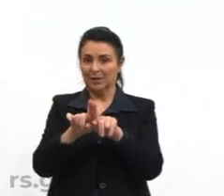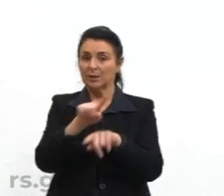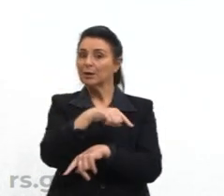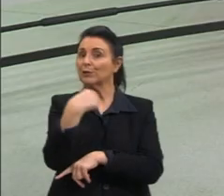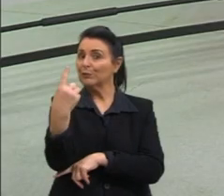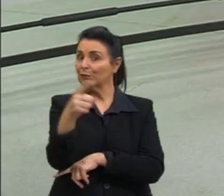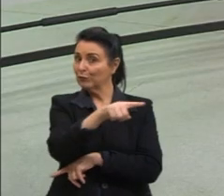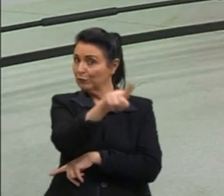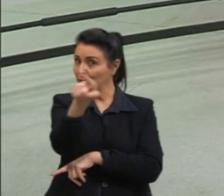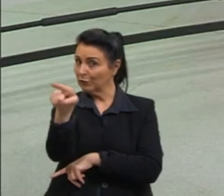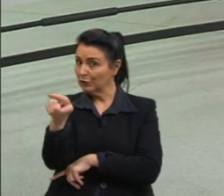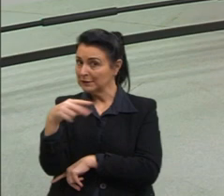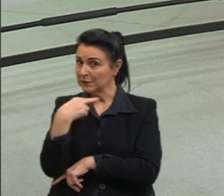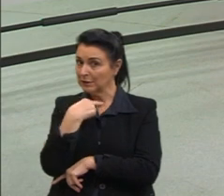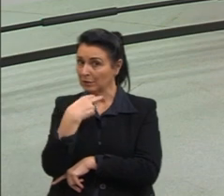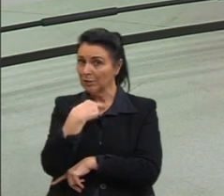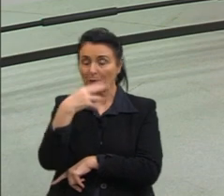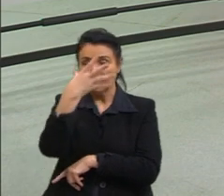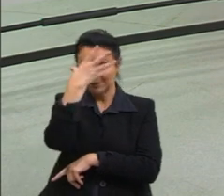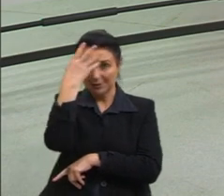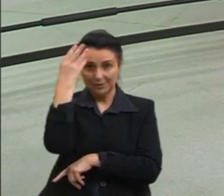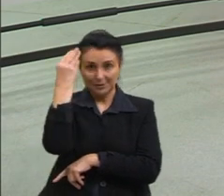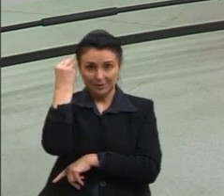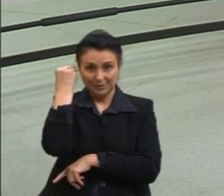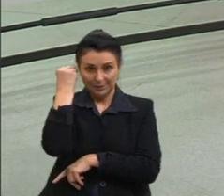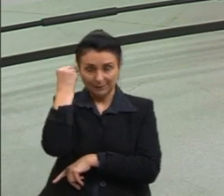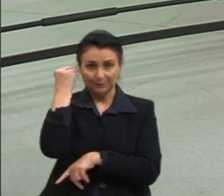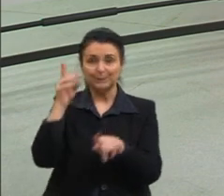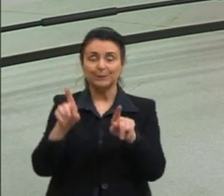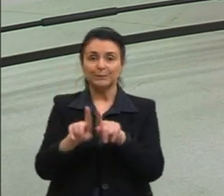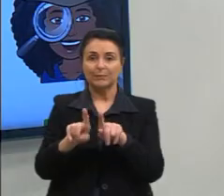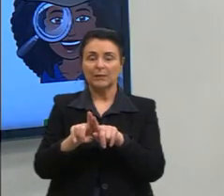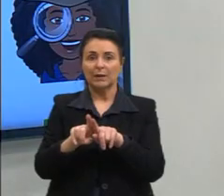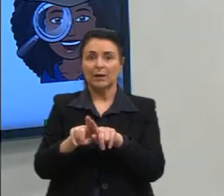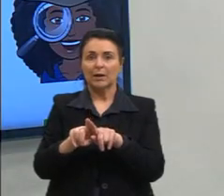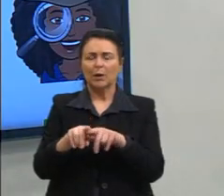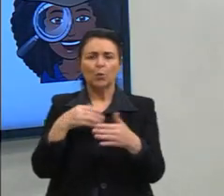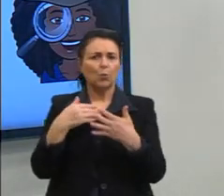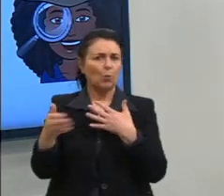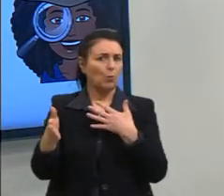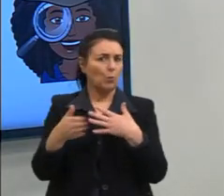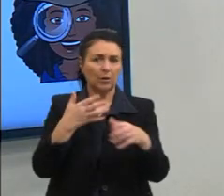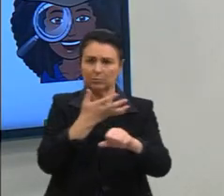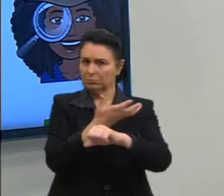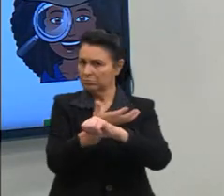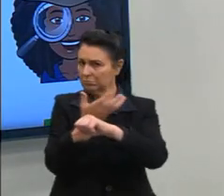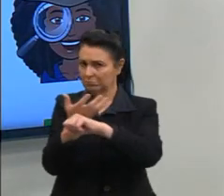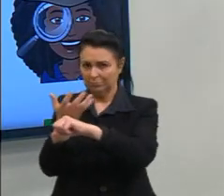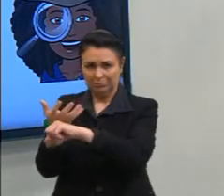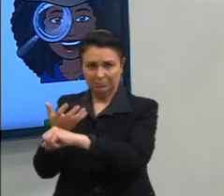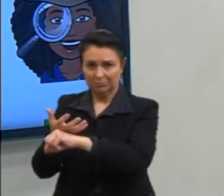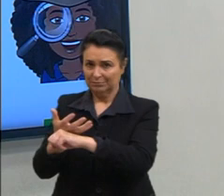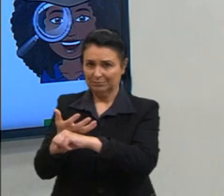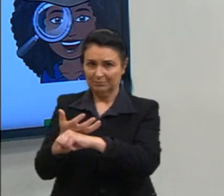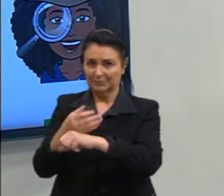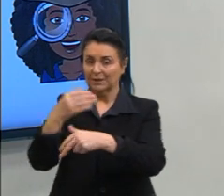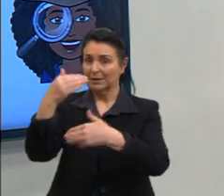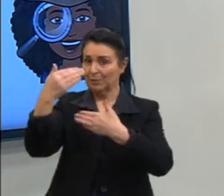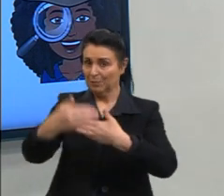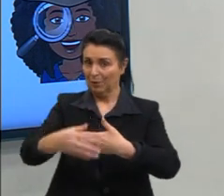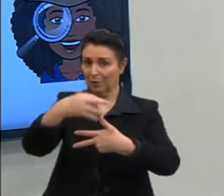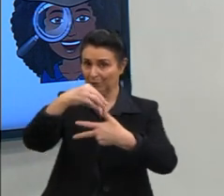pode esquecer também em relação às questões, e isso para qualquer componente curricular, é que